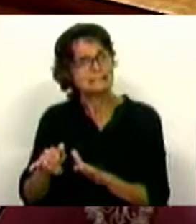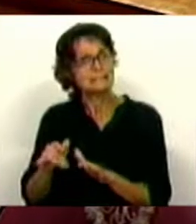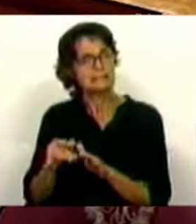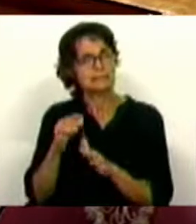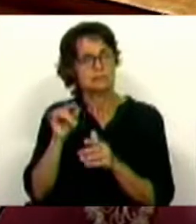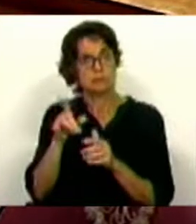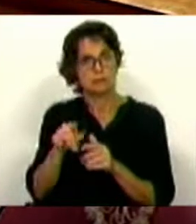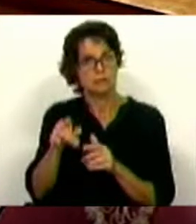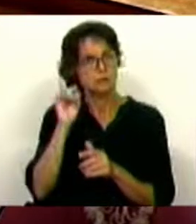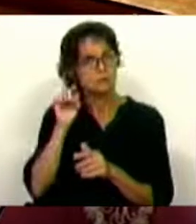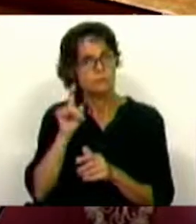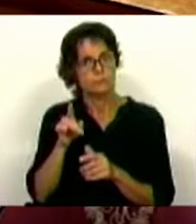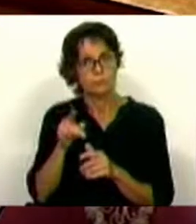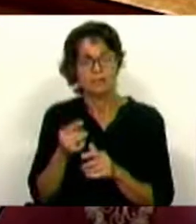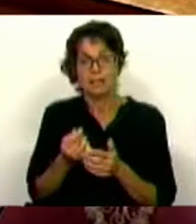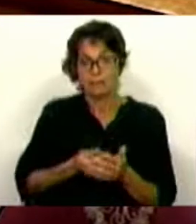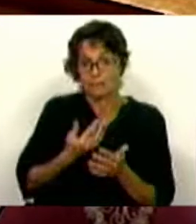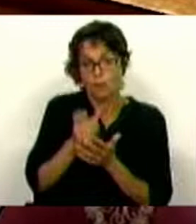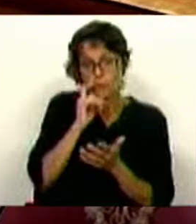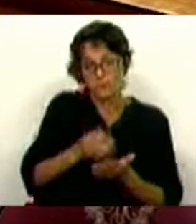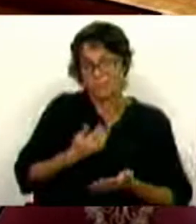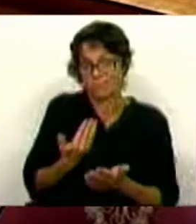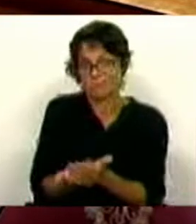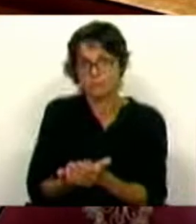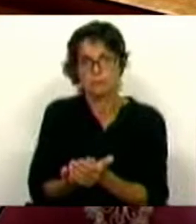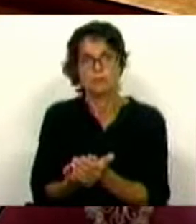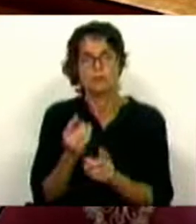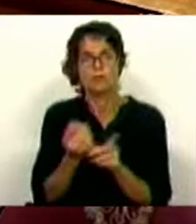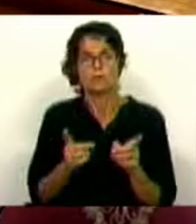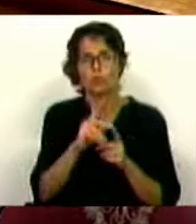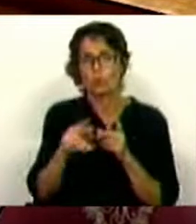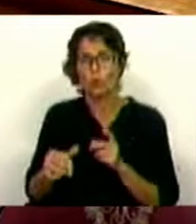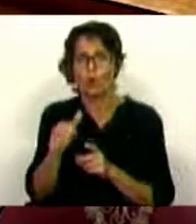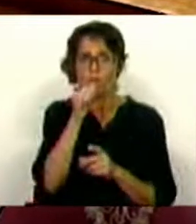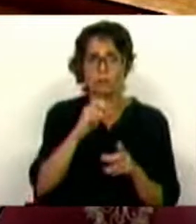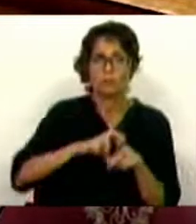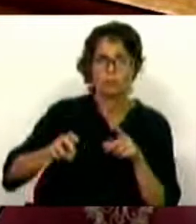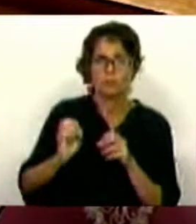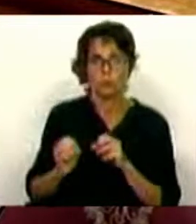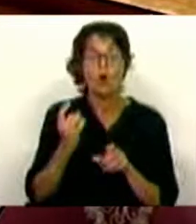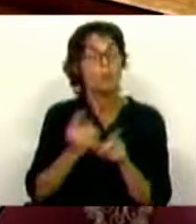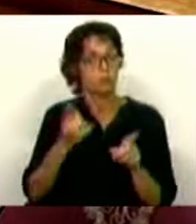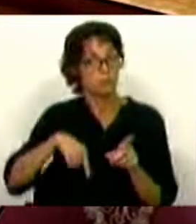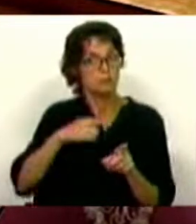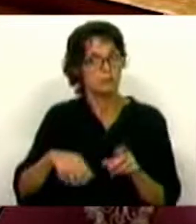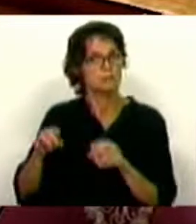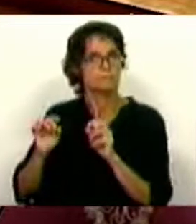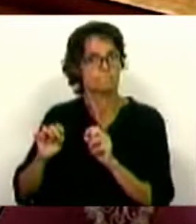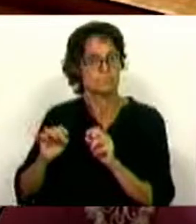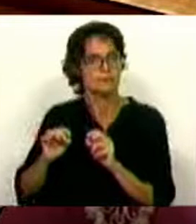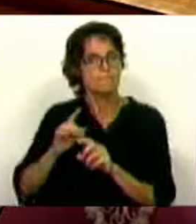trabalhadores independentes têm hoje em dia proteção, foi porque nós alargamos. Se não há cortes de luz e de água para quem não pode pagar, foi porque nós impedimos. Se há